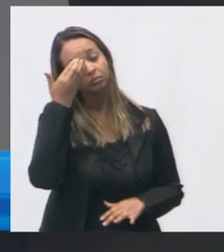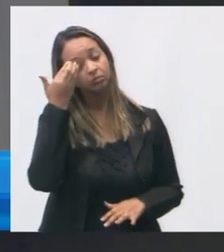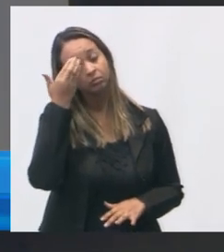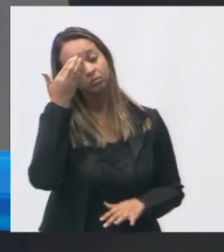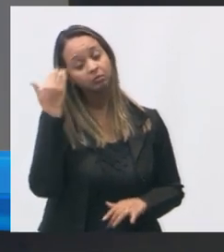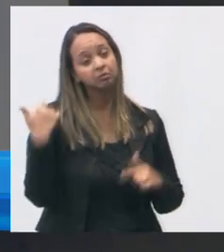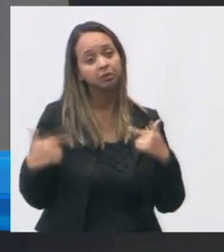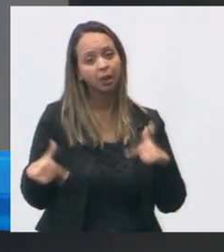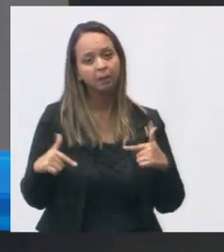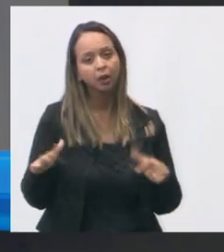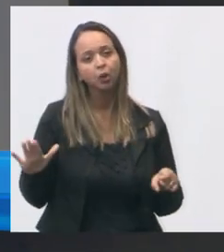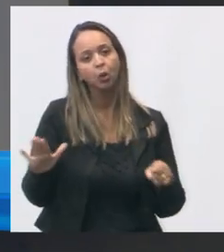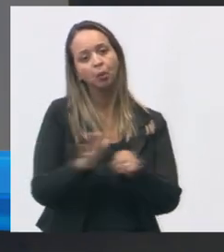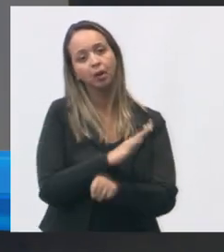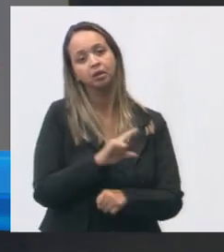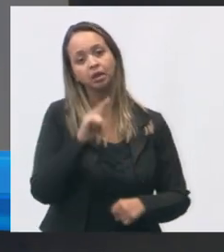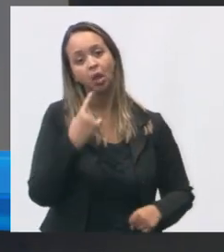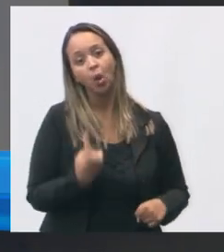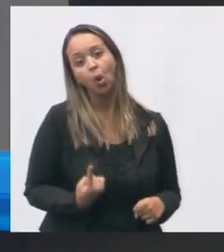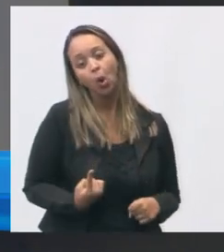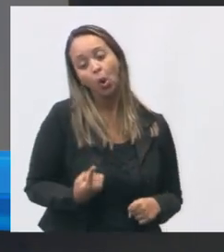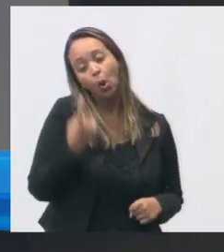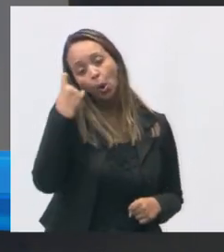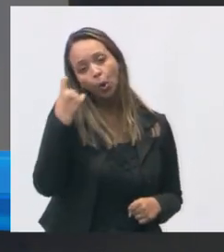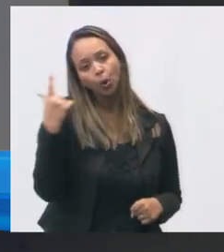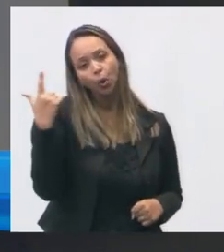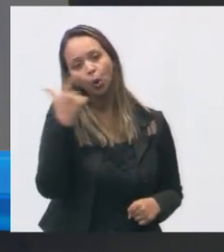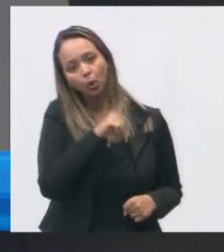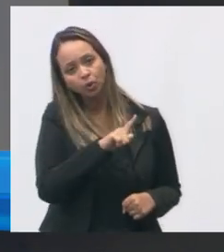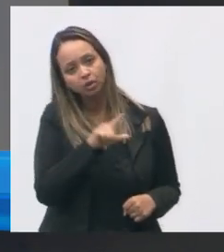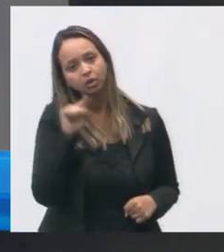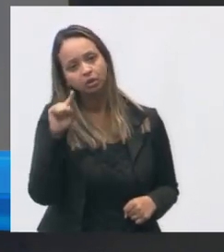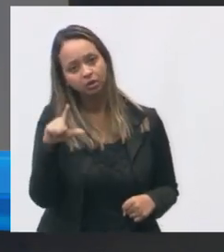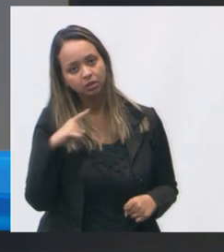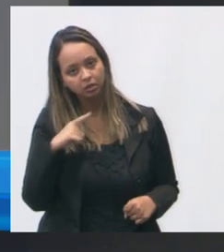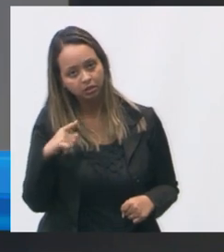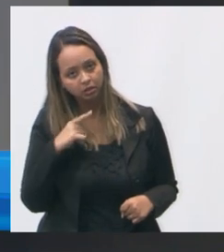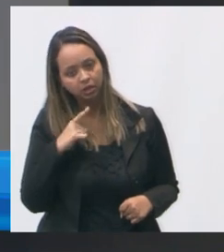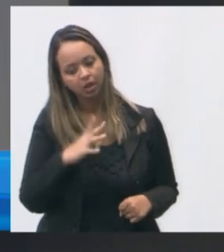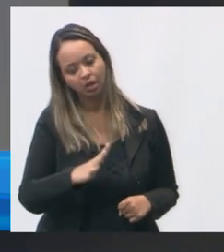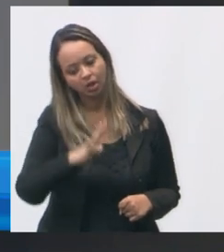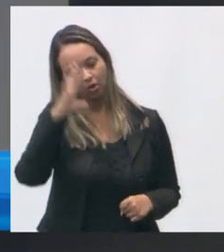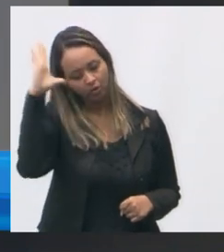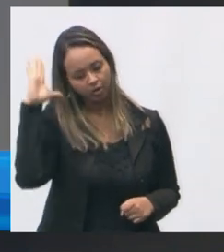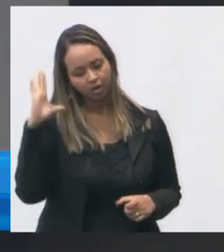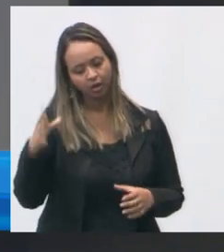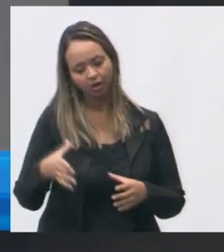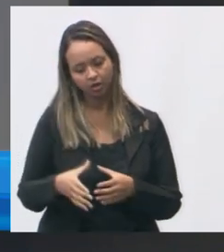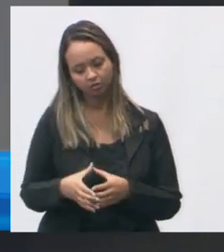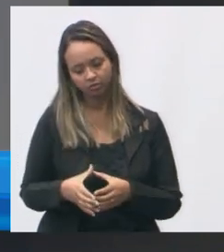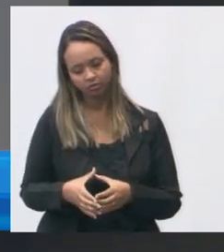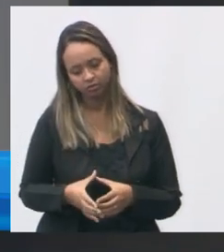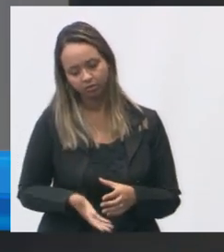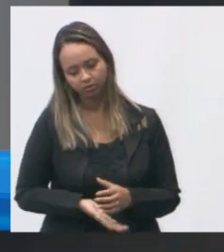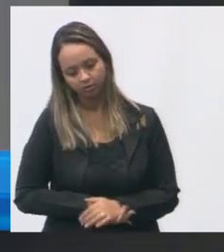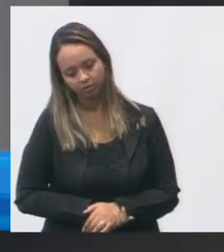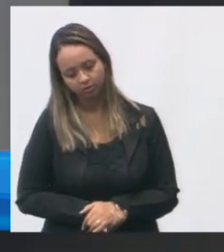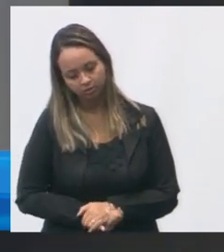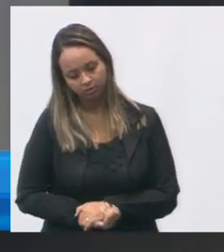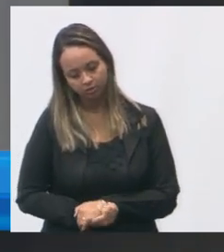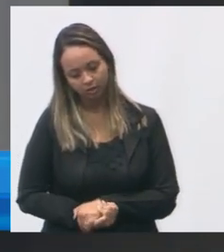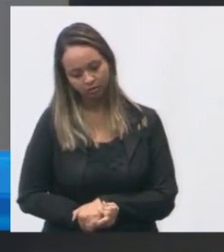unidade foi a única que a gente conseguiu a única que tem alvará do bombeiro a única por incrível que pareça